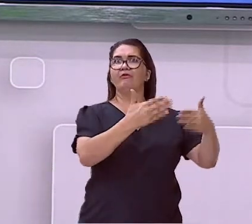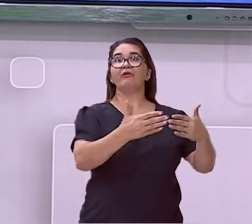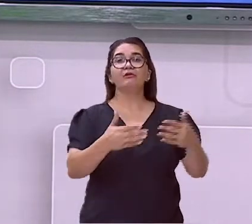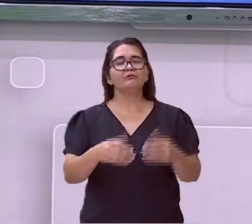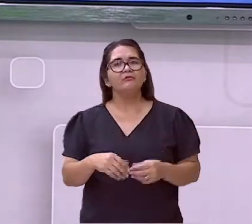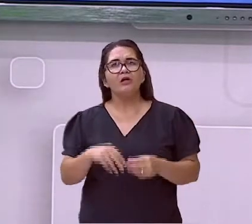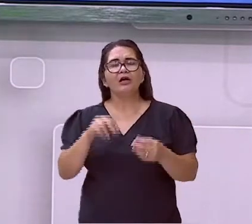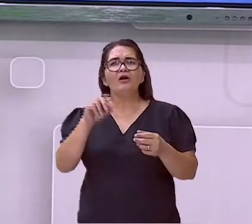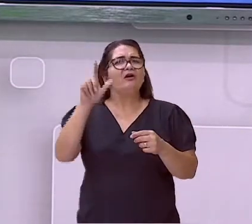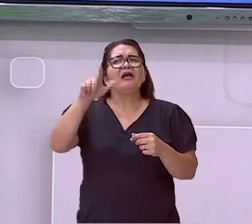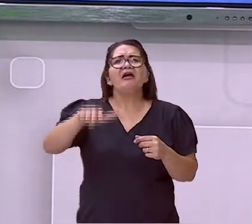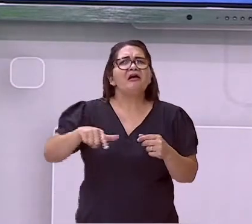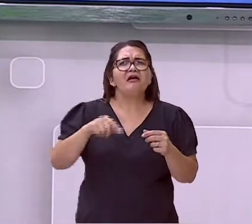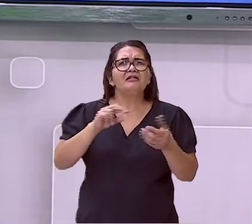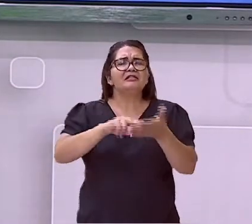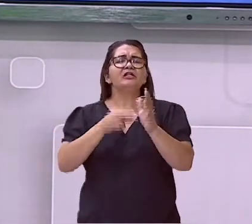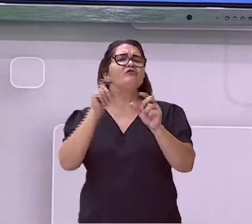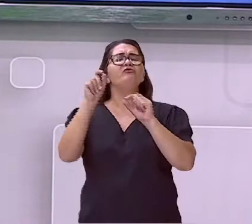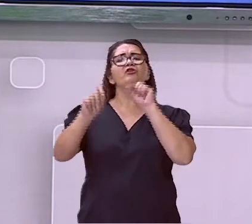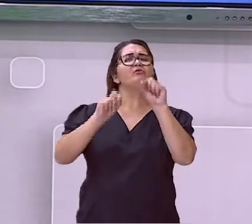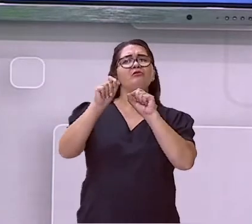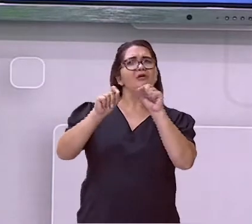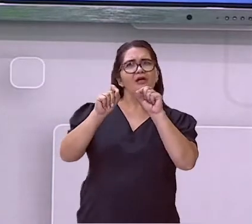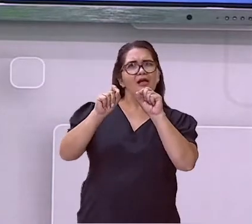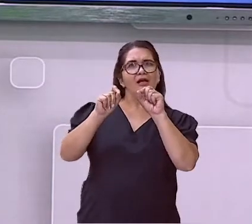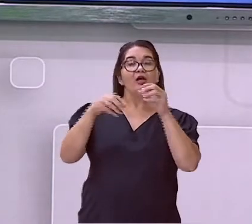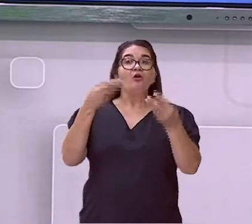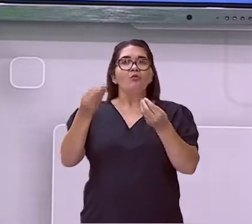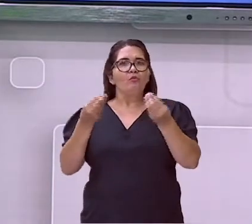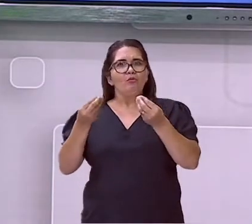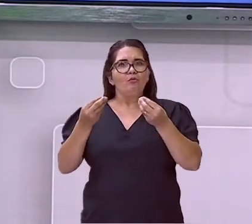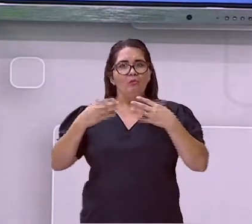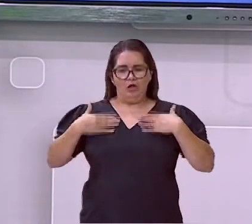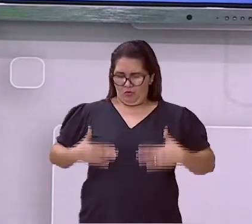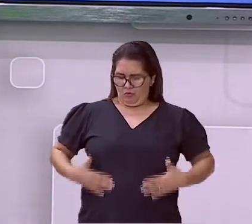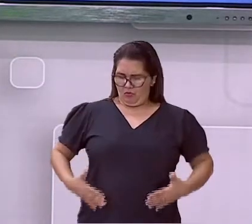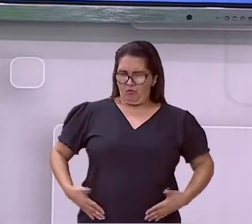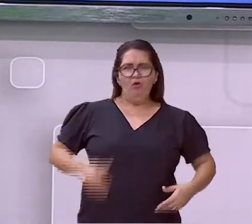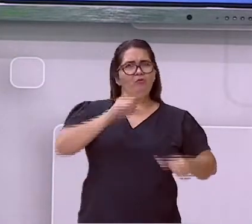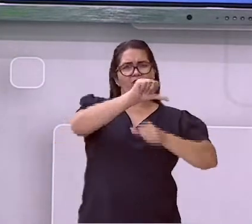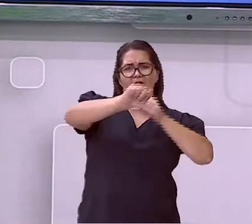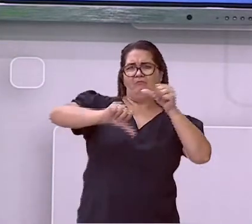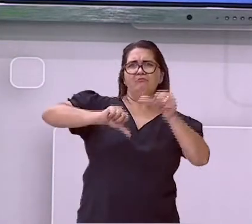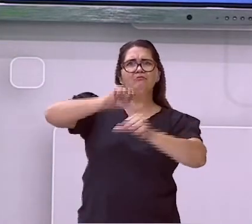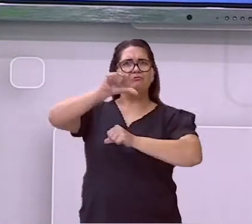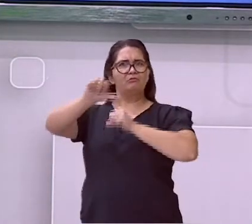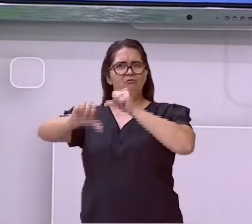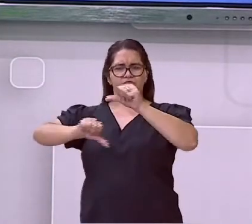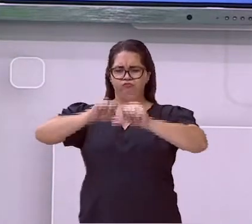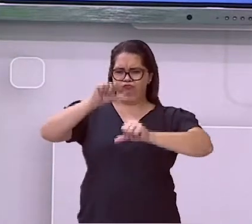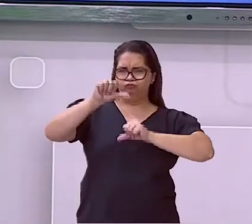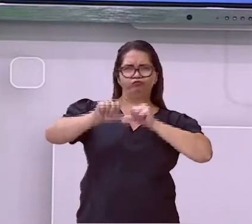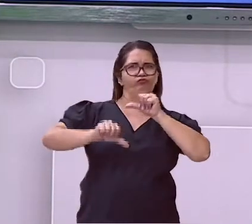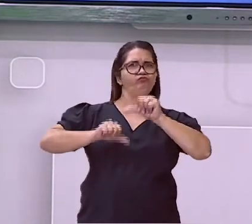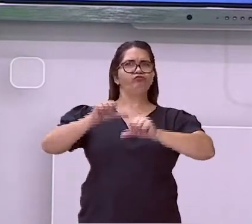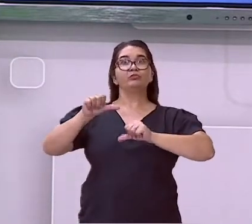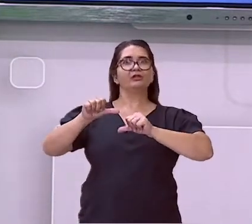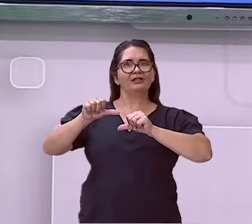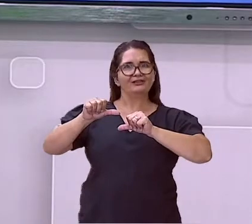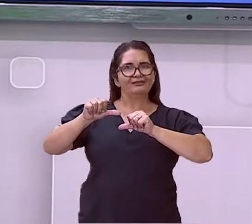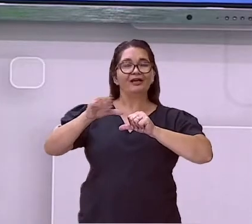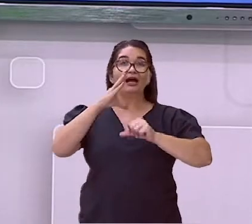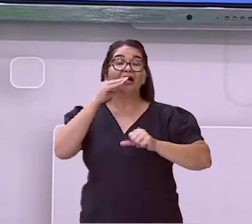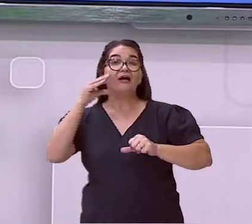Que mudanças essa palavrinha traz para a vida desses adolescentes?